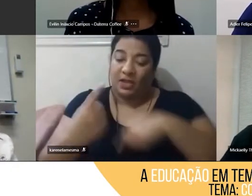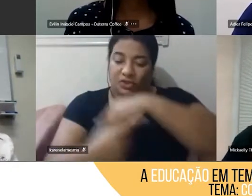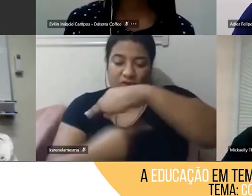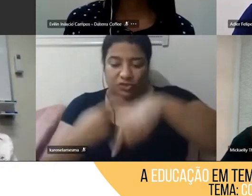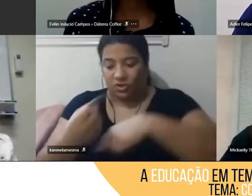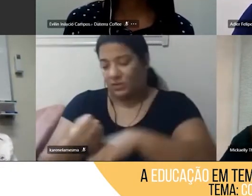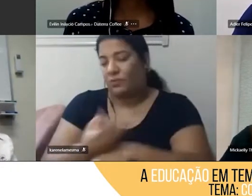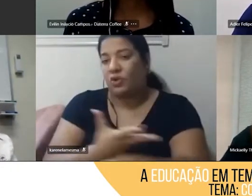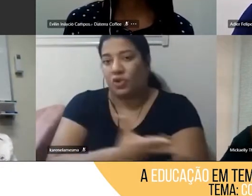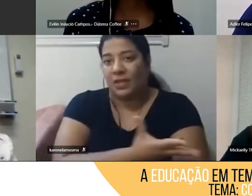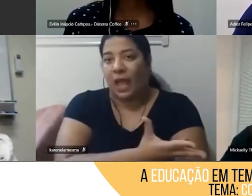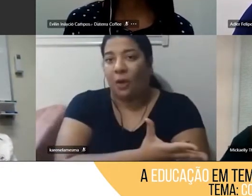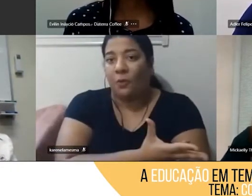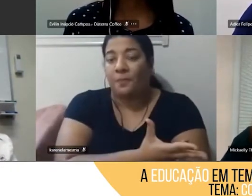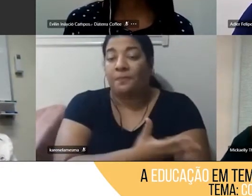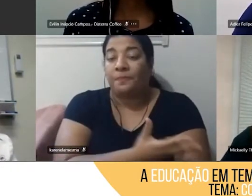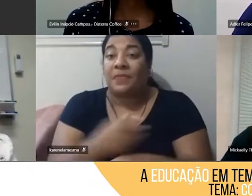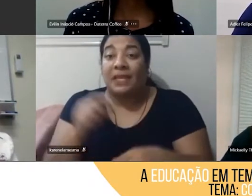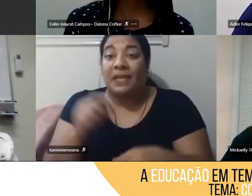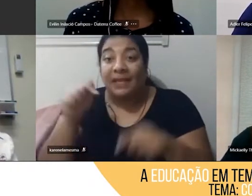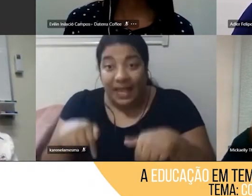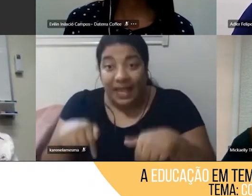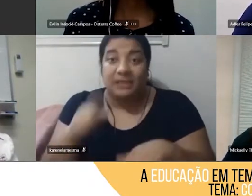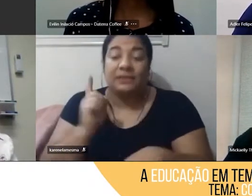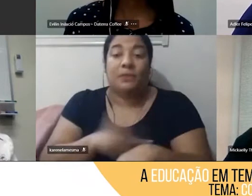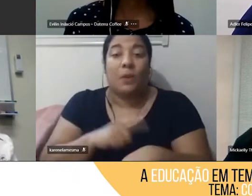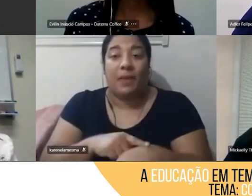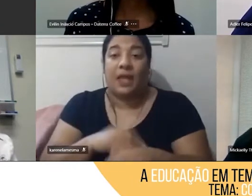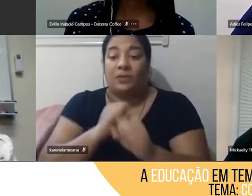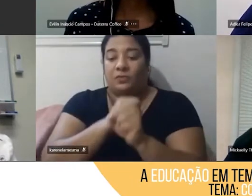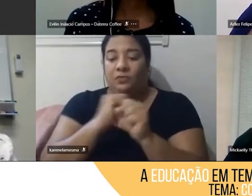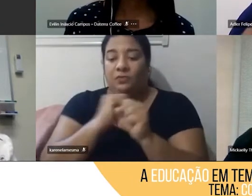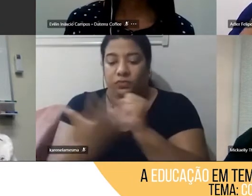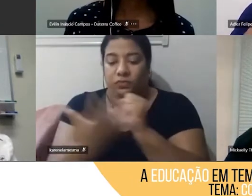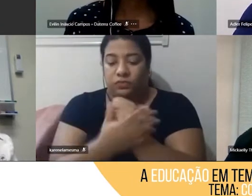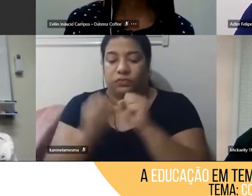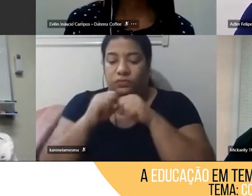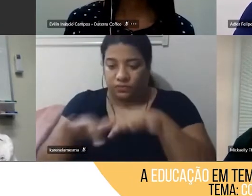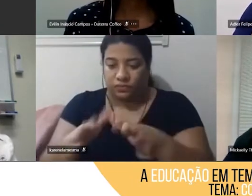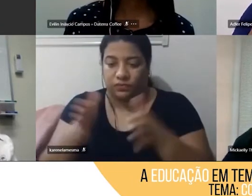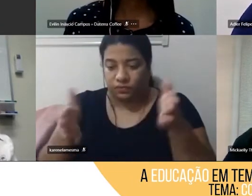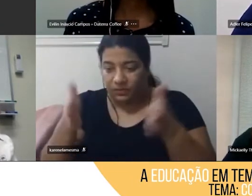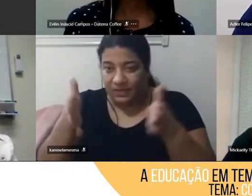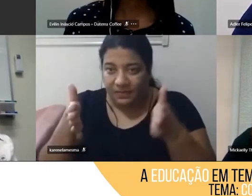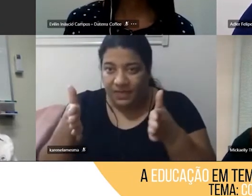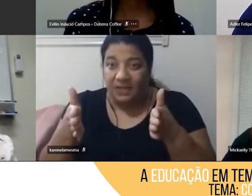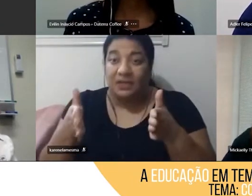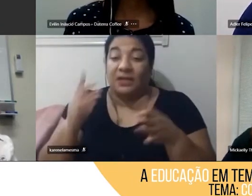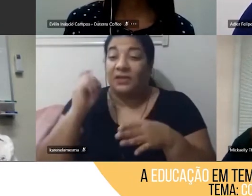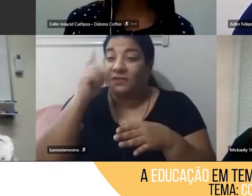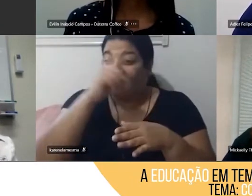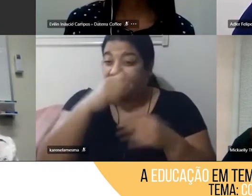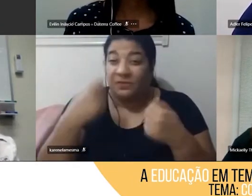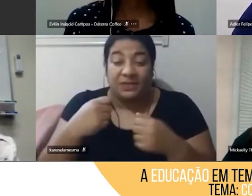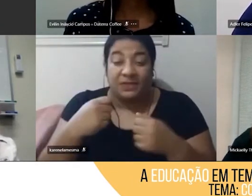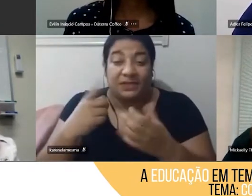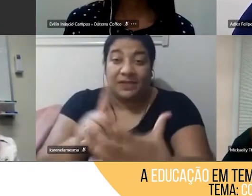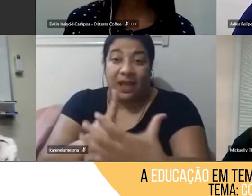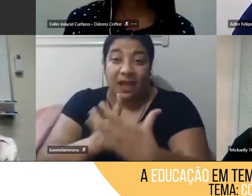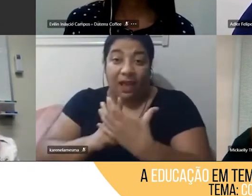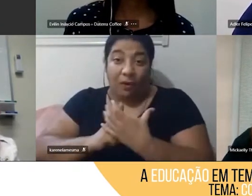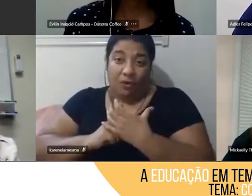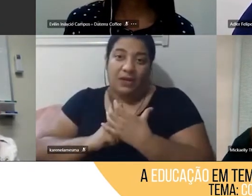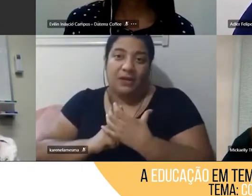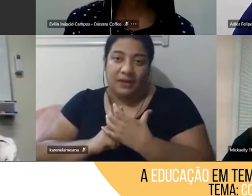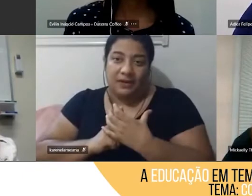e nesse momento de pandemia, onde tudo é muito complexo, é necessário acolher. Então, primeiro, a gente se